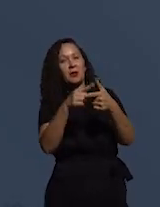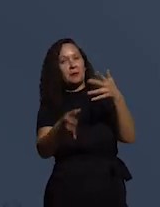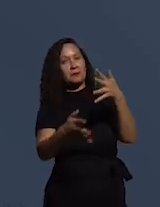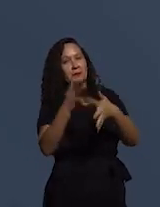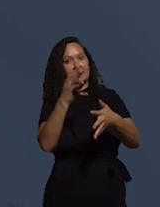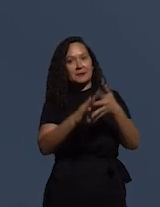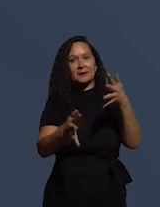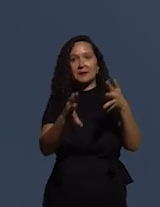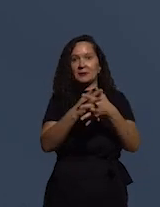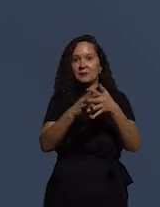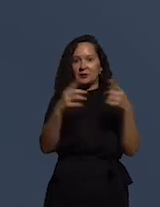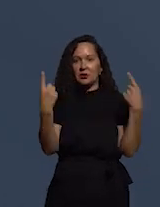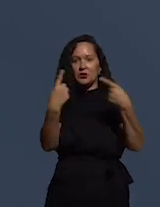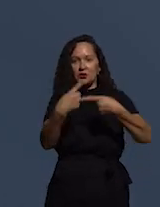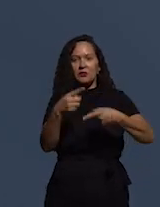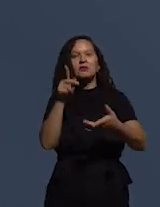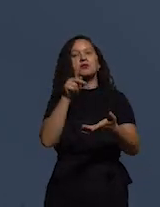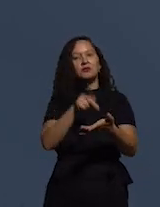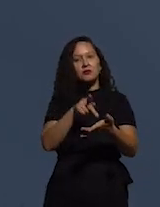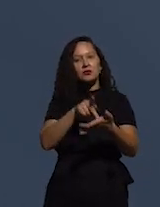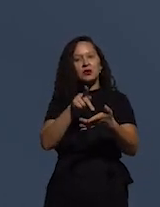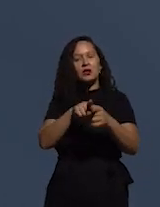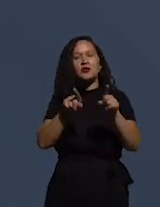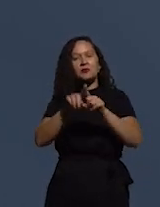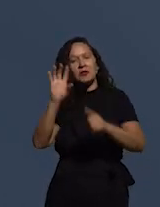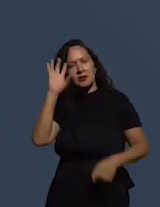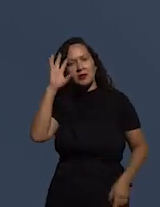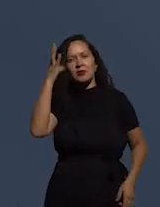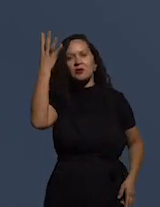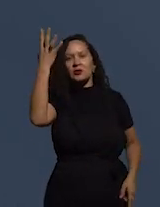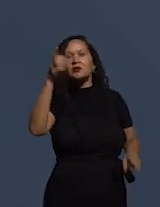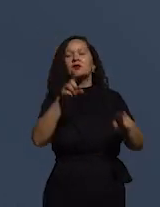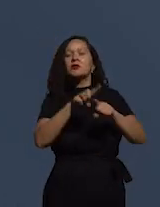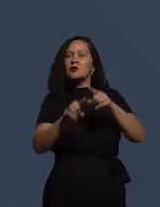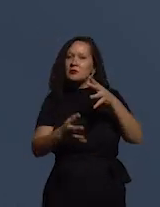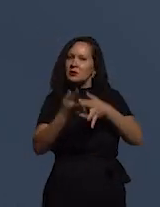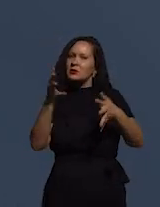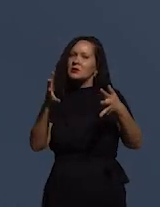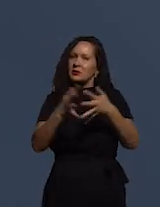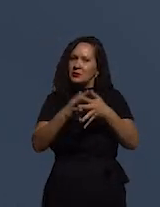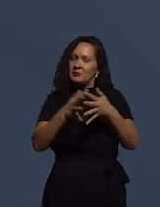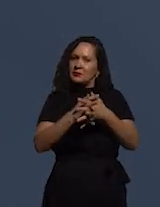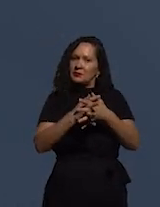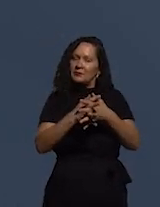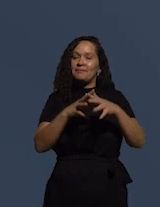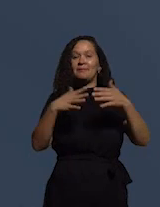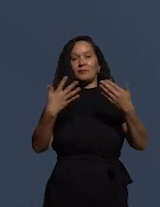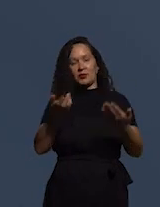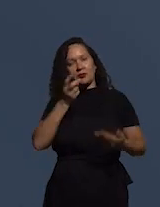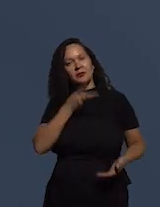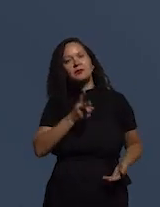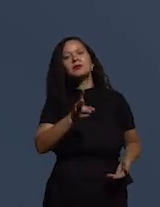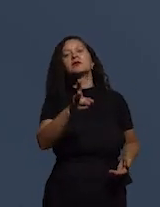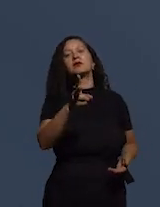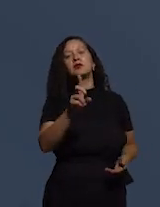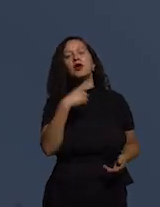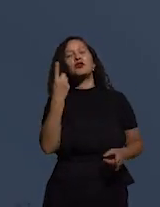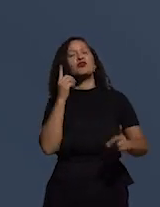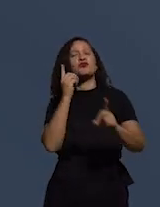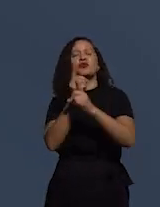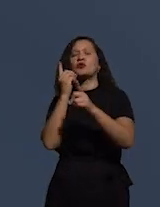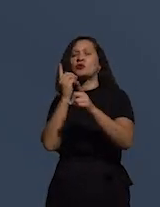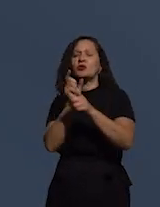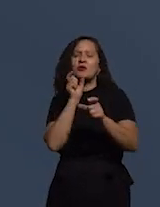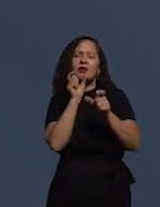desafiam, de fato, soluções complexas. Digo isso porque, frequentemente, nos deparamos com